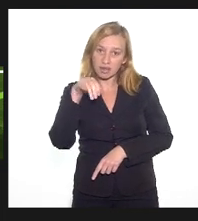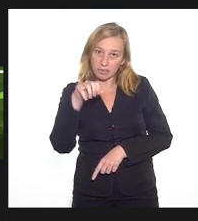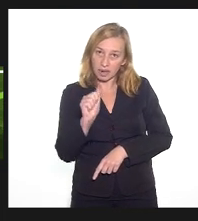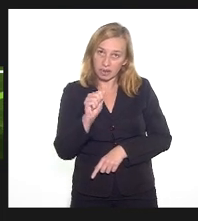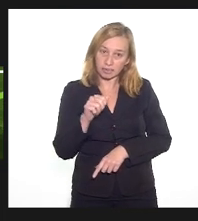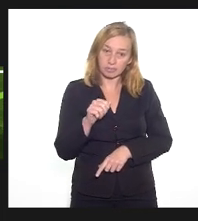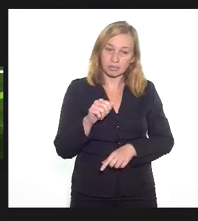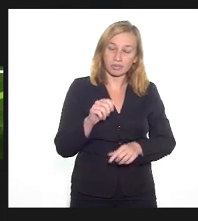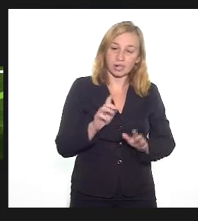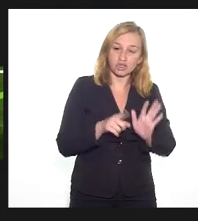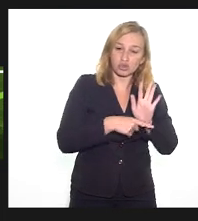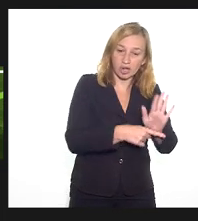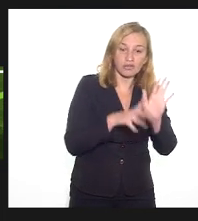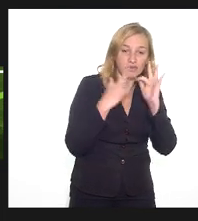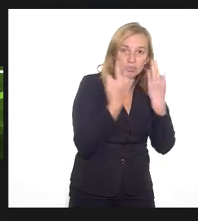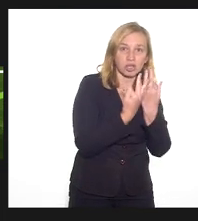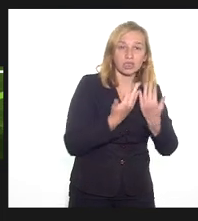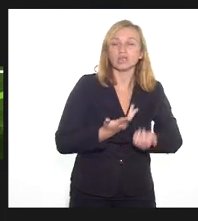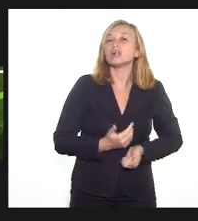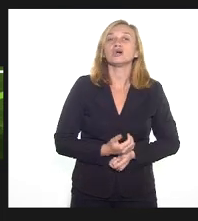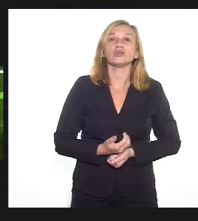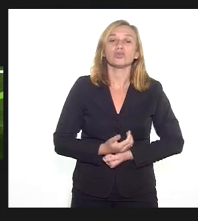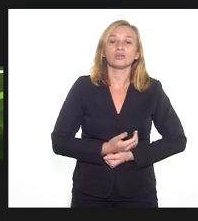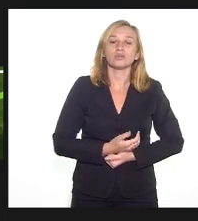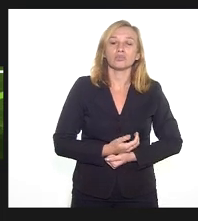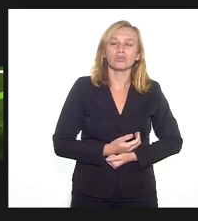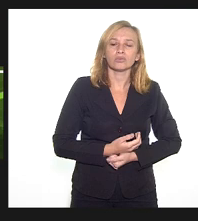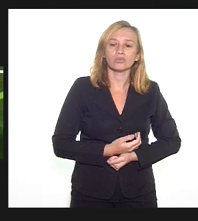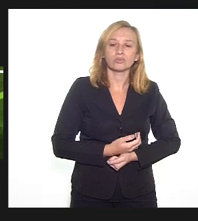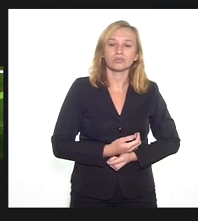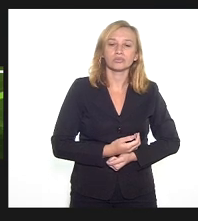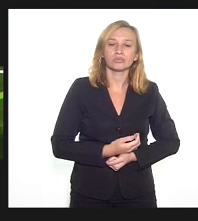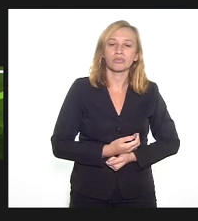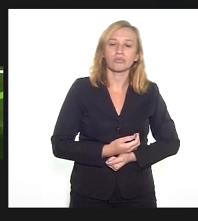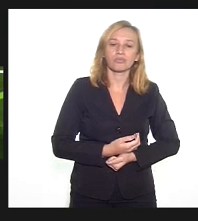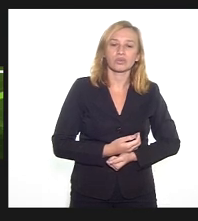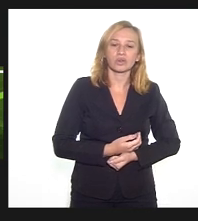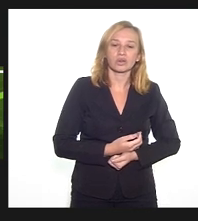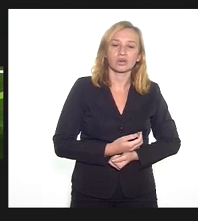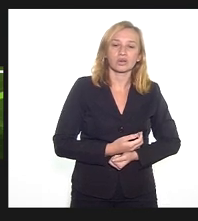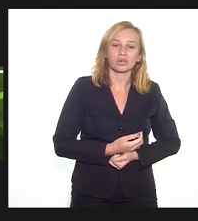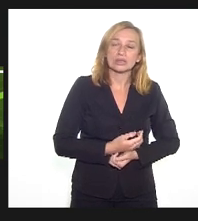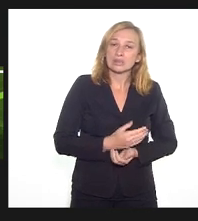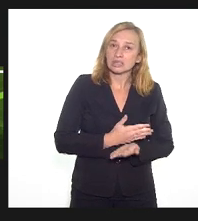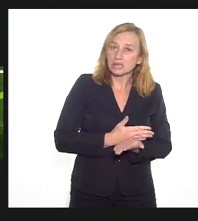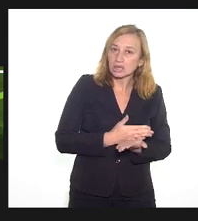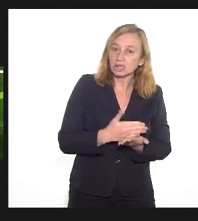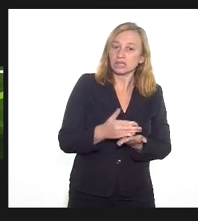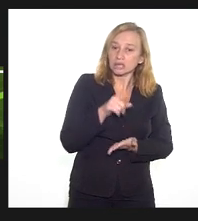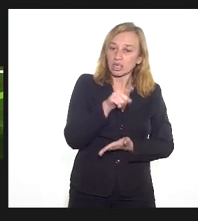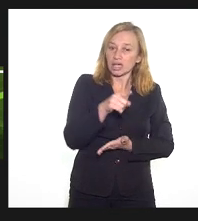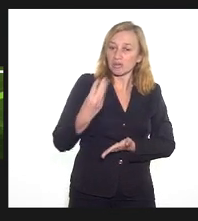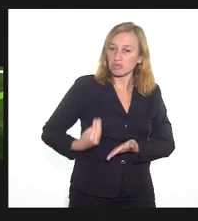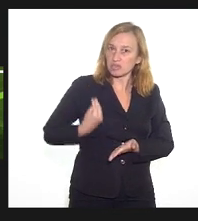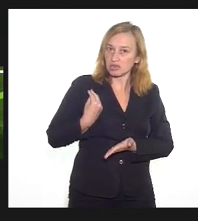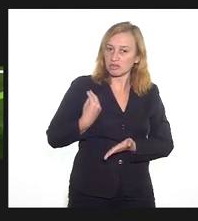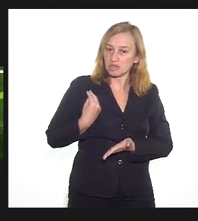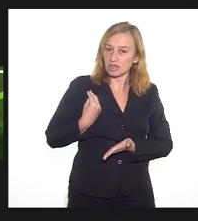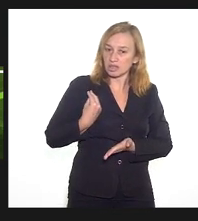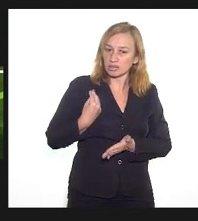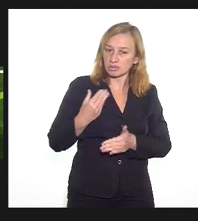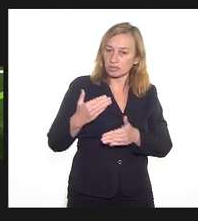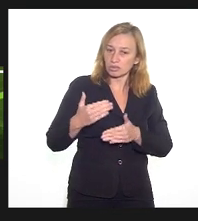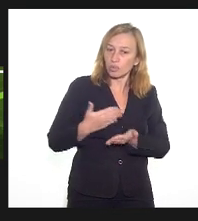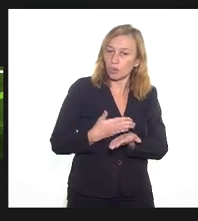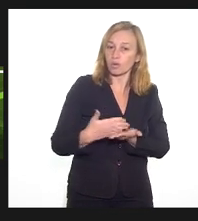E isso foi o ponto divisor de águas, porque, a partir daí, a minha vida começa a entrar em risco.